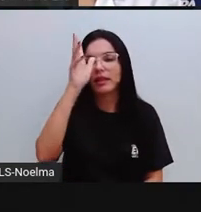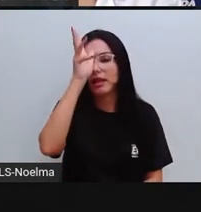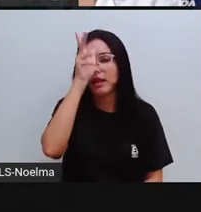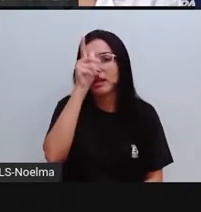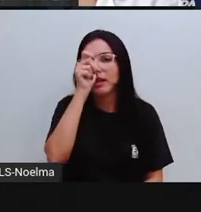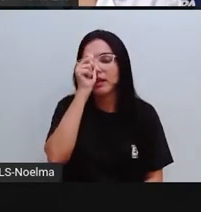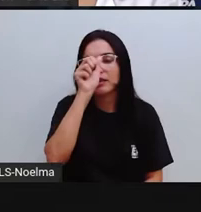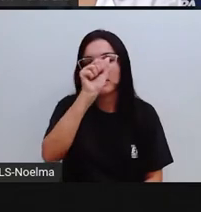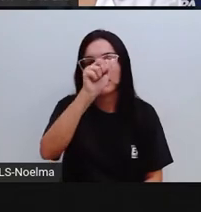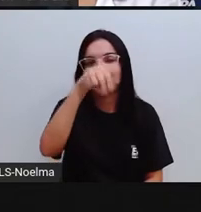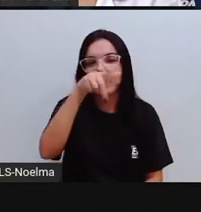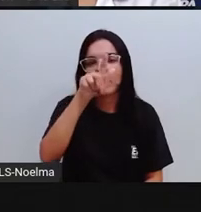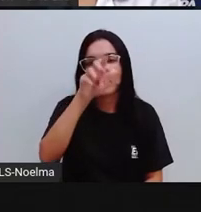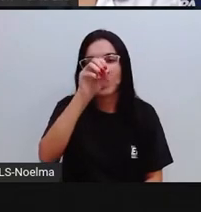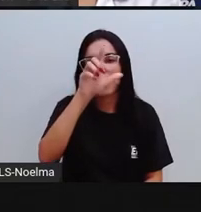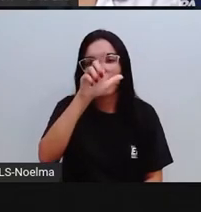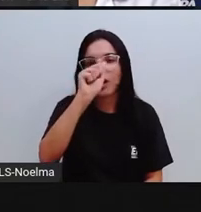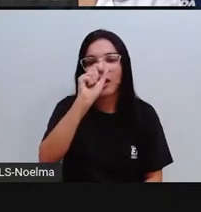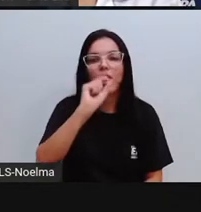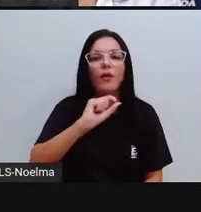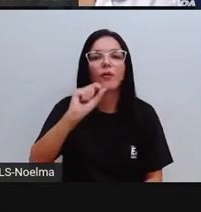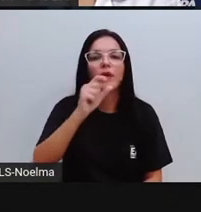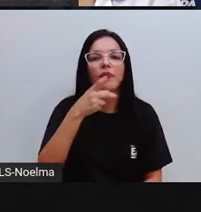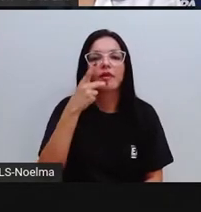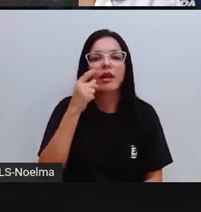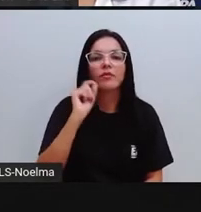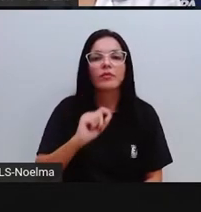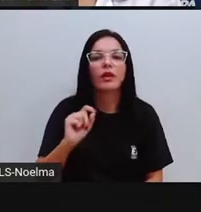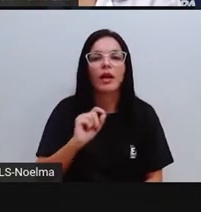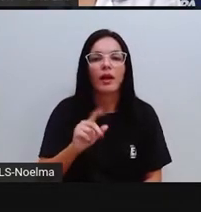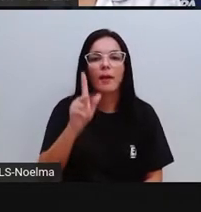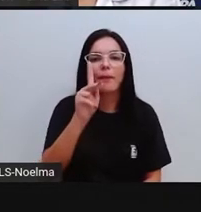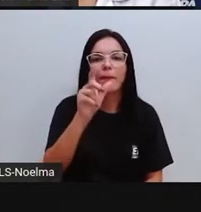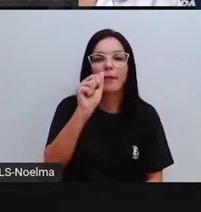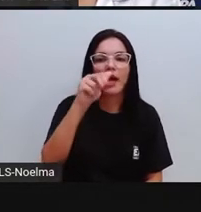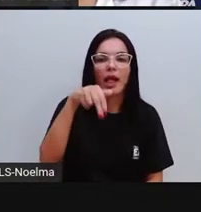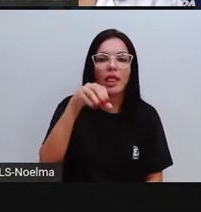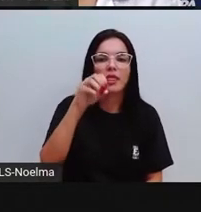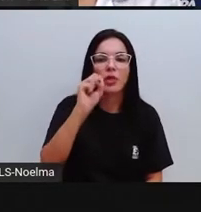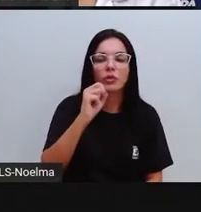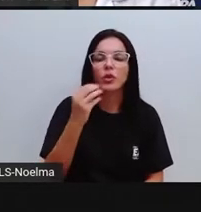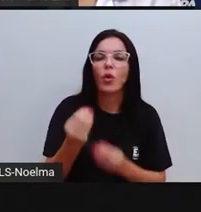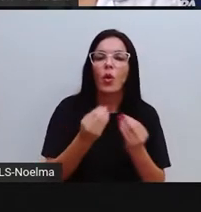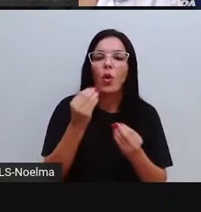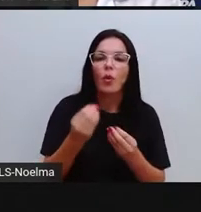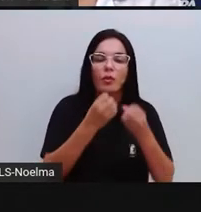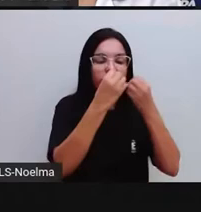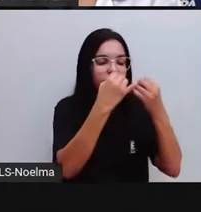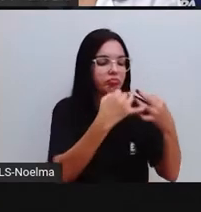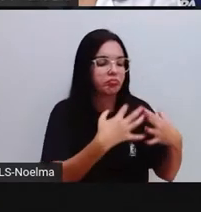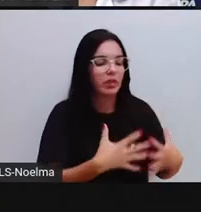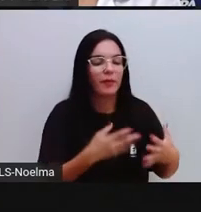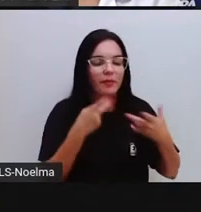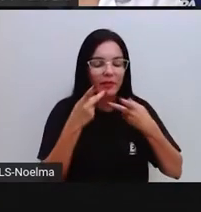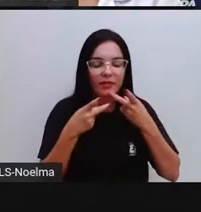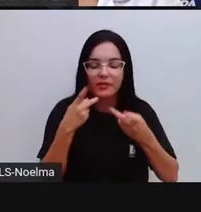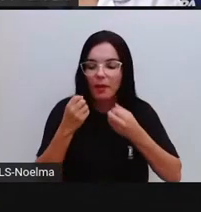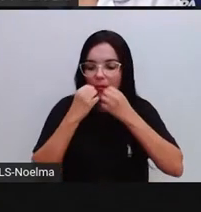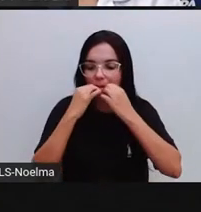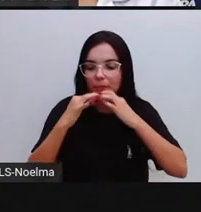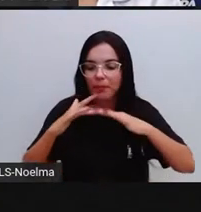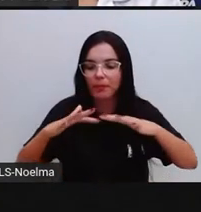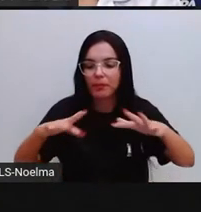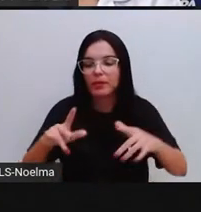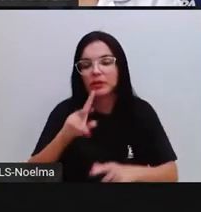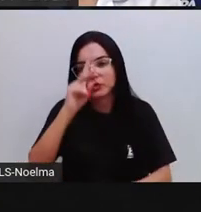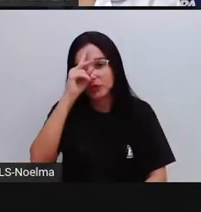falava aí sobre os panôs, como os panôs contam aí as histórias, tá? É por isso, segundo o ano, que